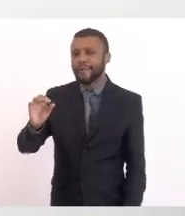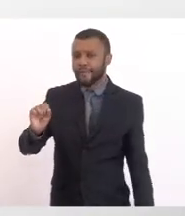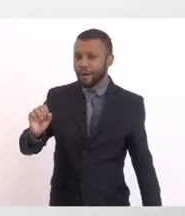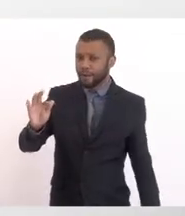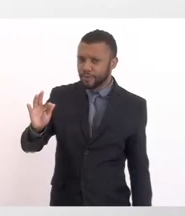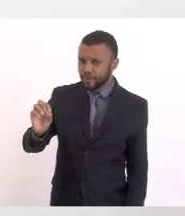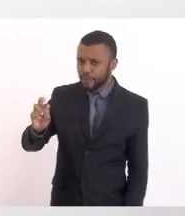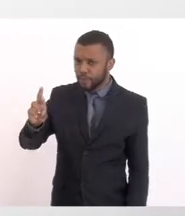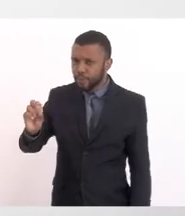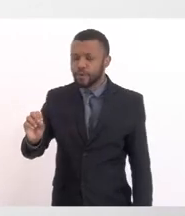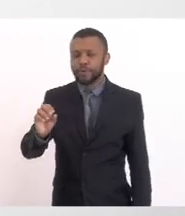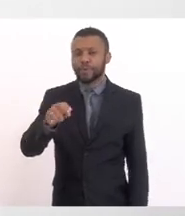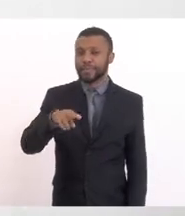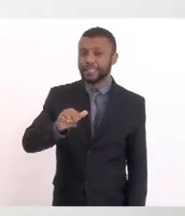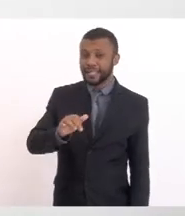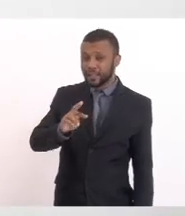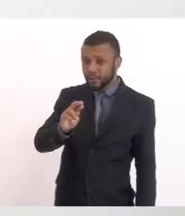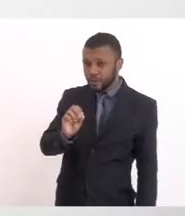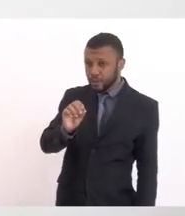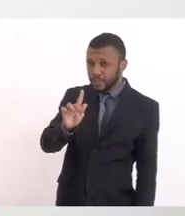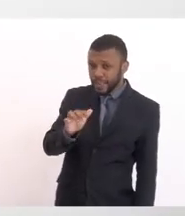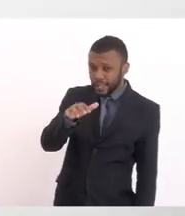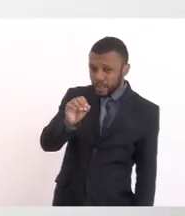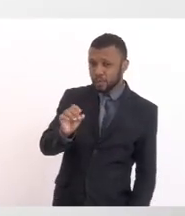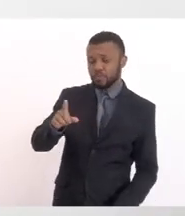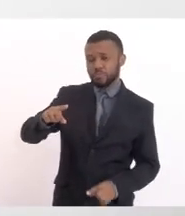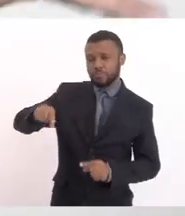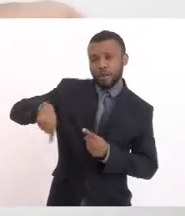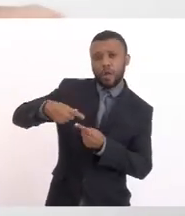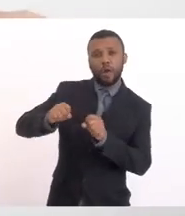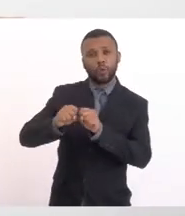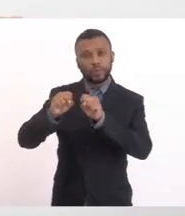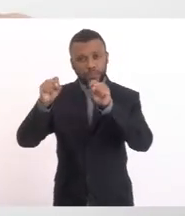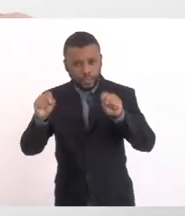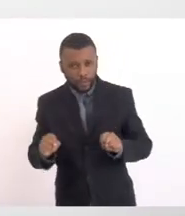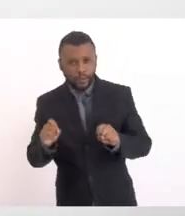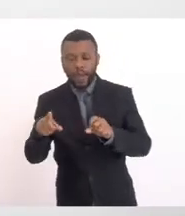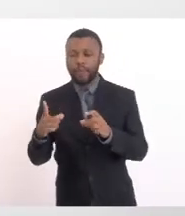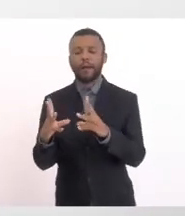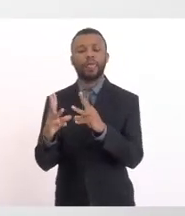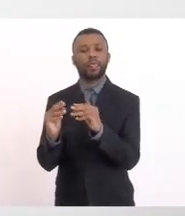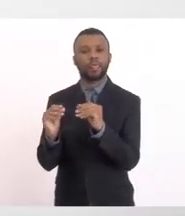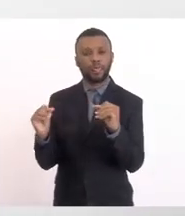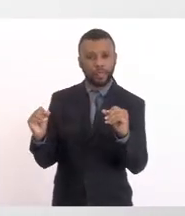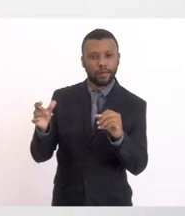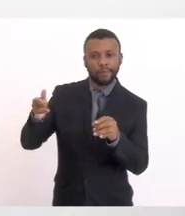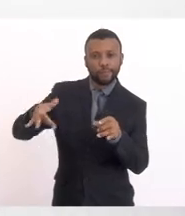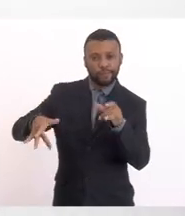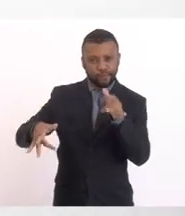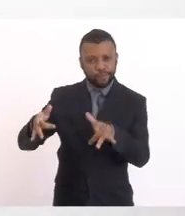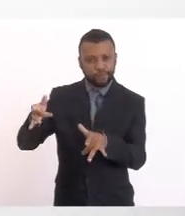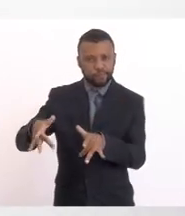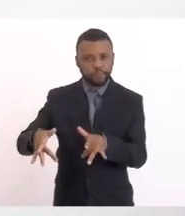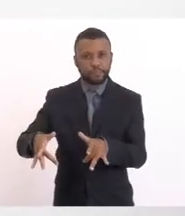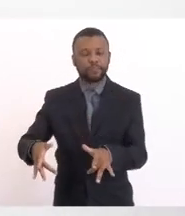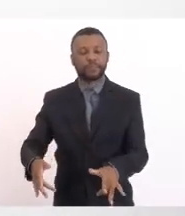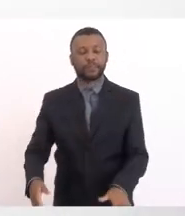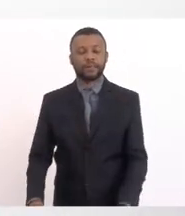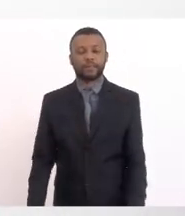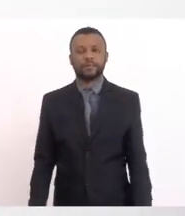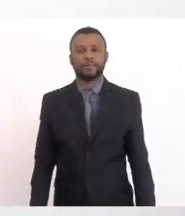hídrico Que impediria A eutrofização Do sistema Que é uma degradação Bom Então